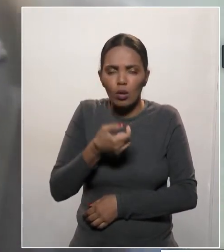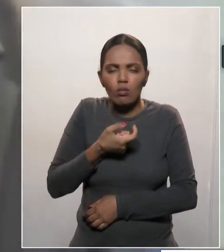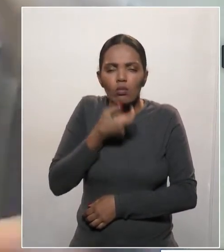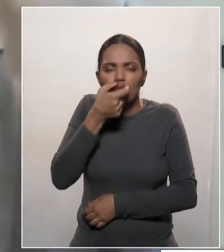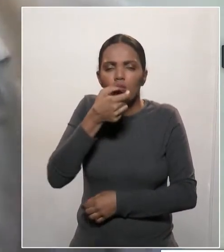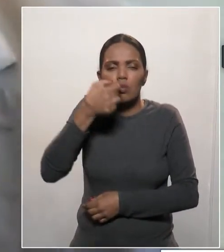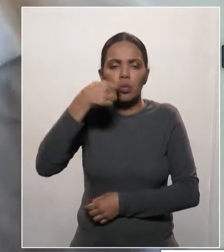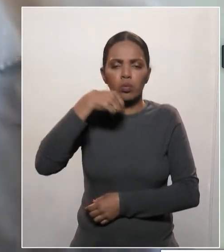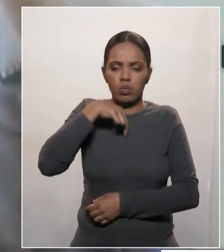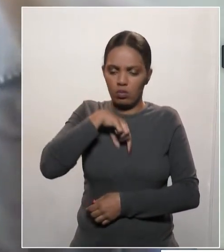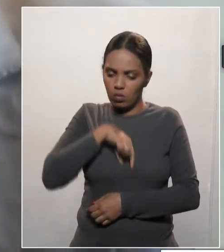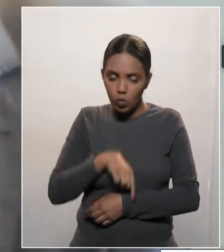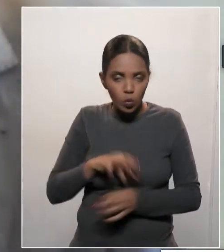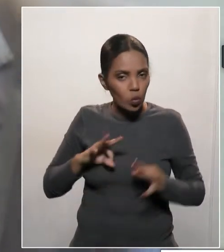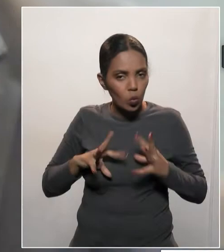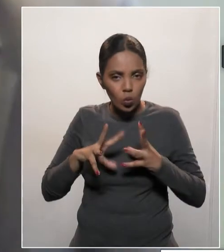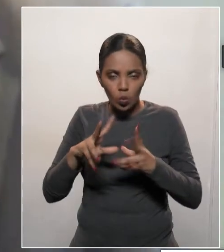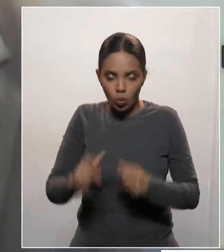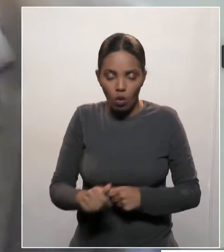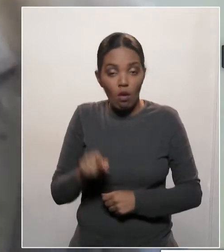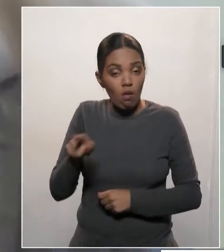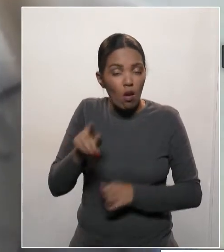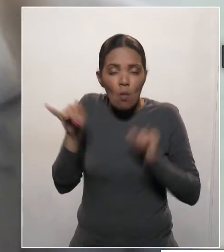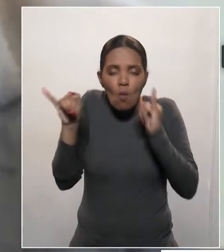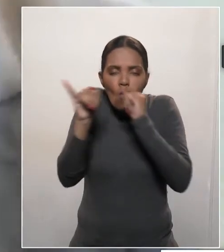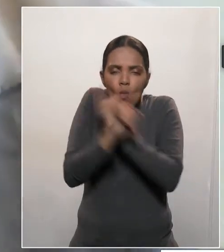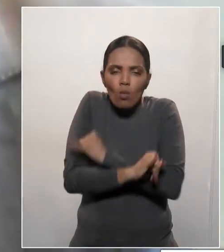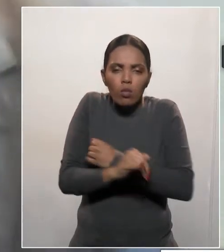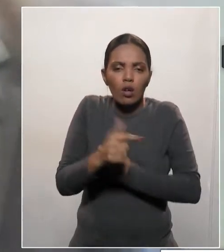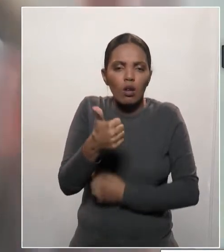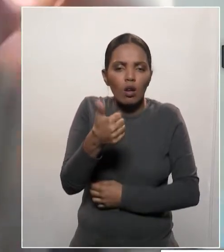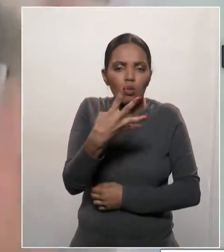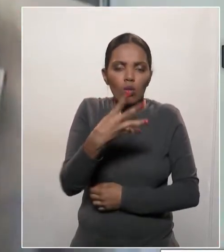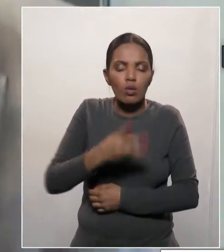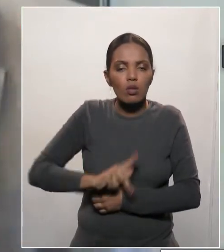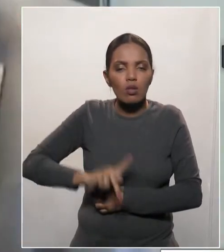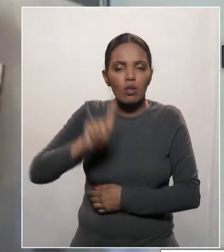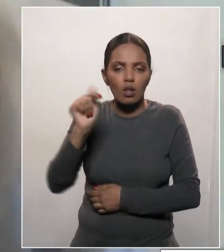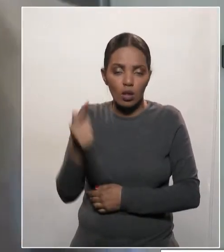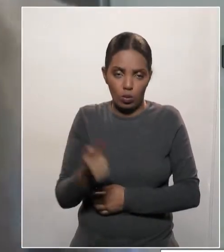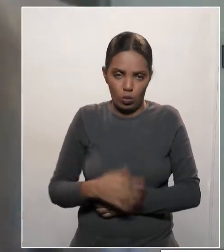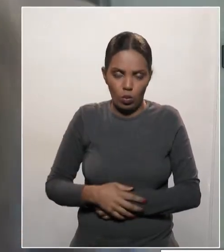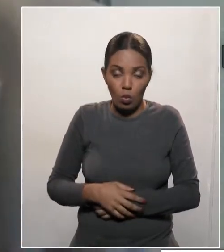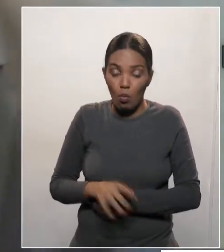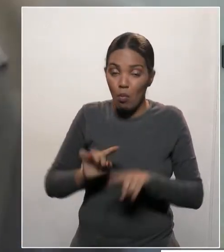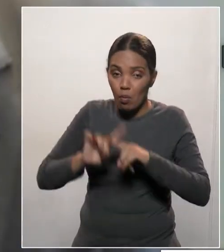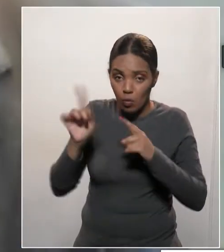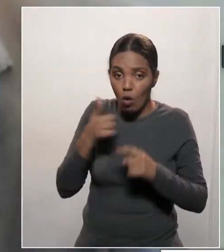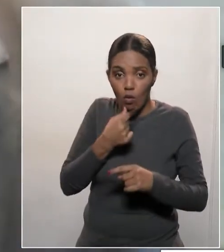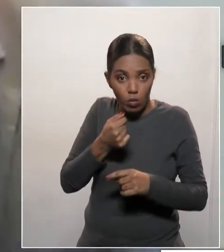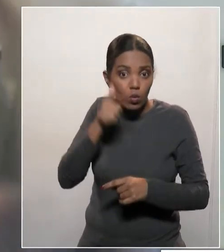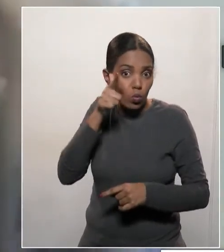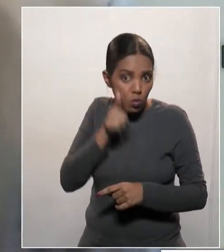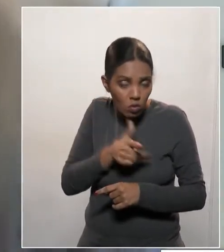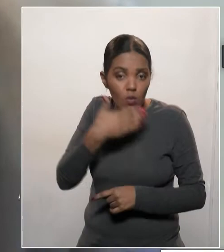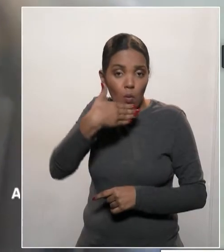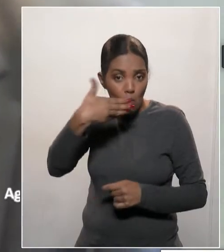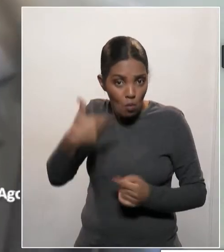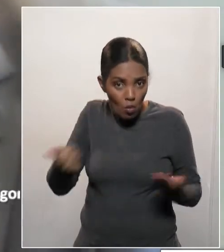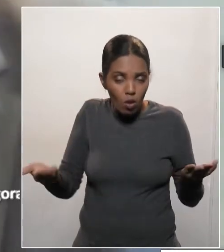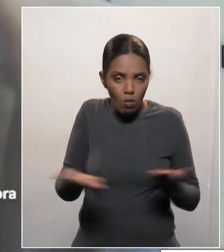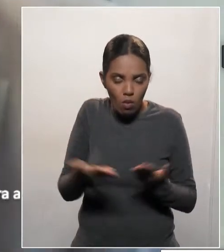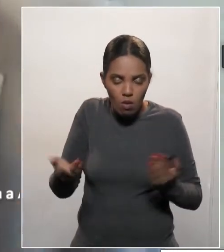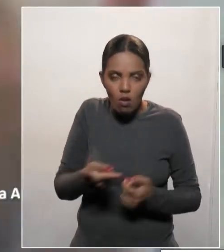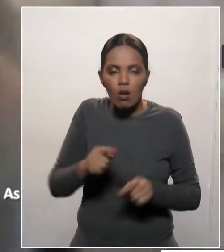Ele agradece os médicos, obviamente, a direção do hospital, mas de forma muito especial a enfermagem. As enfermeiras e